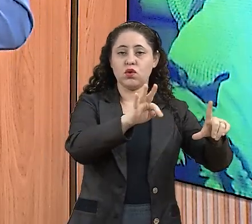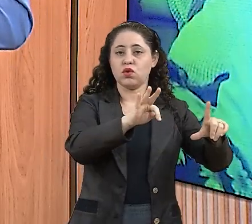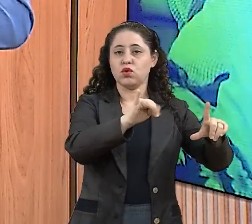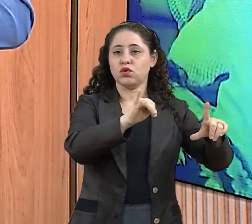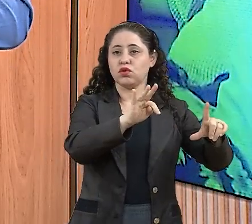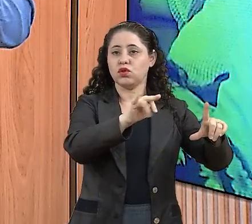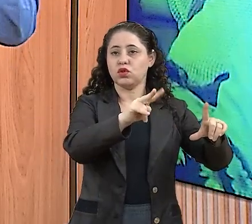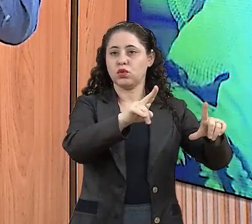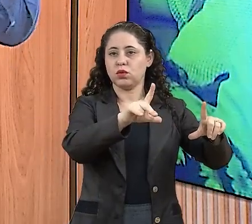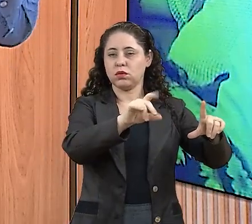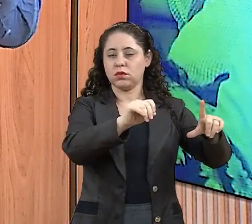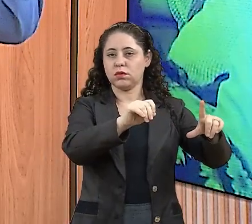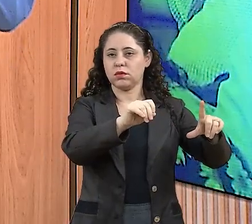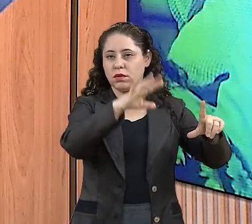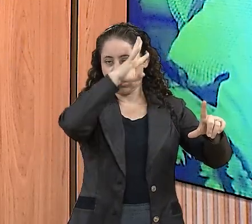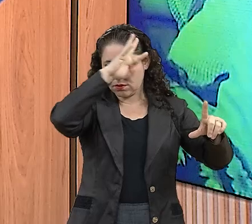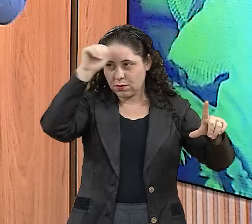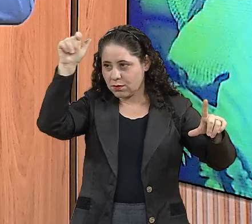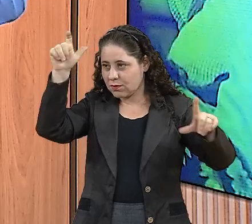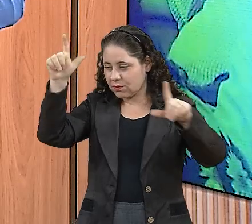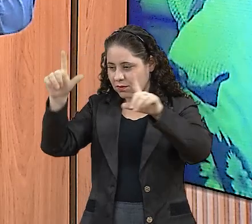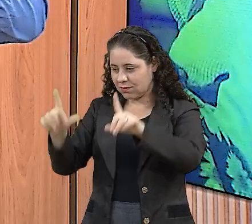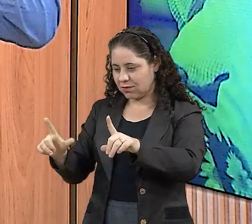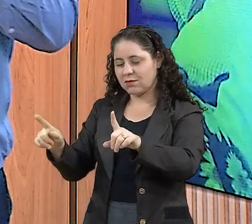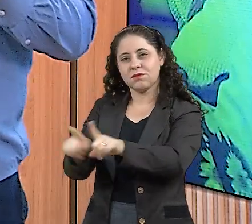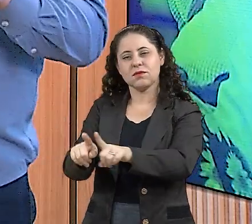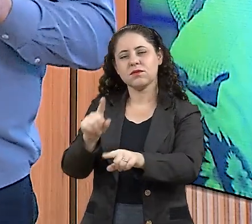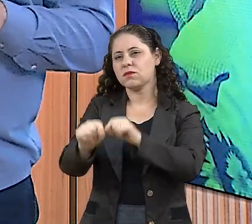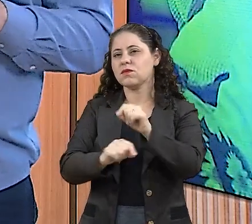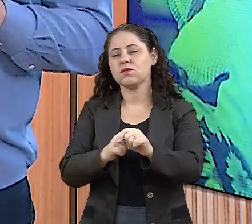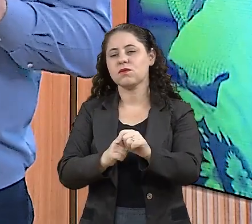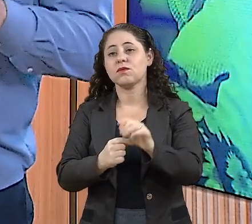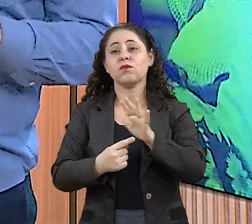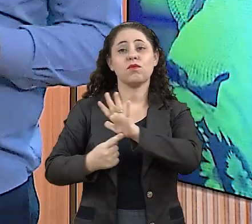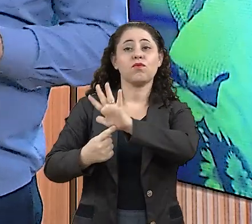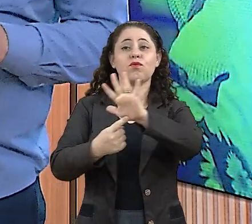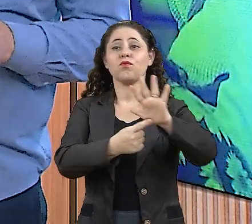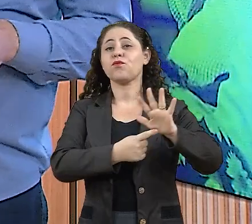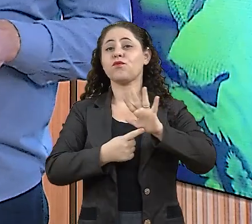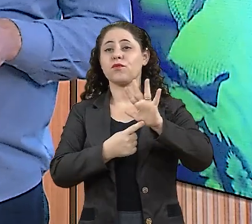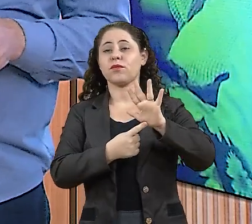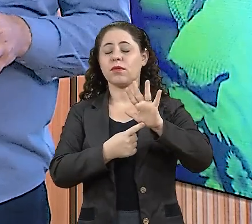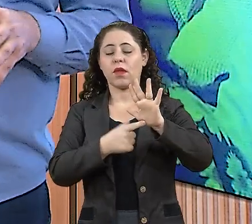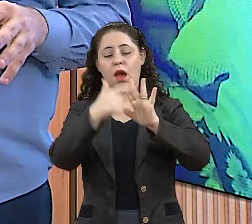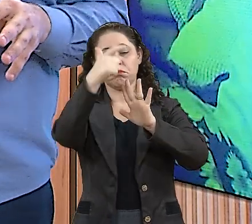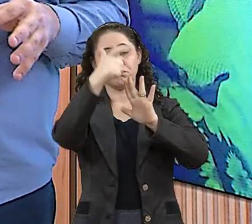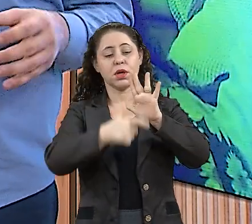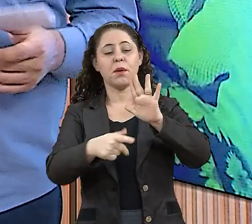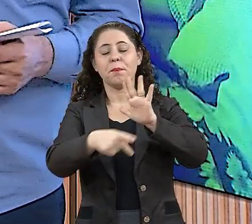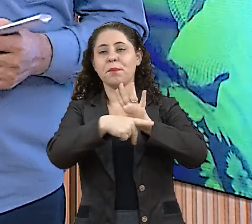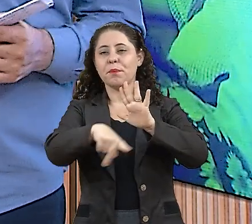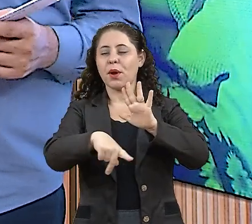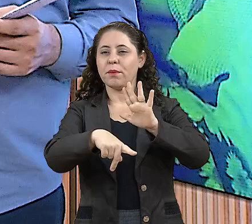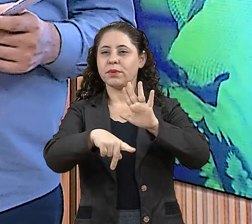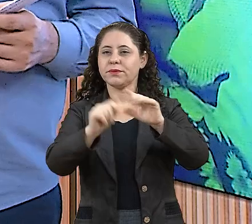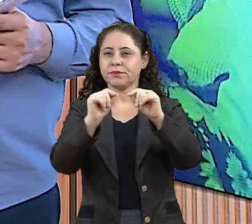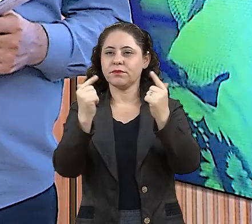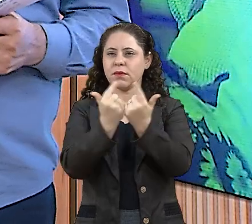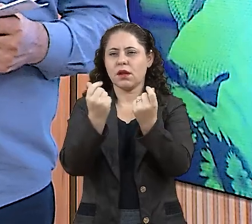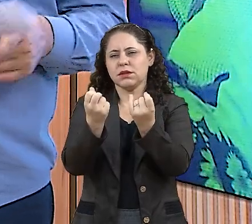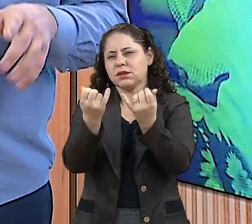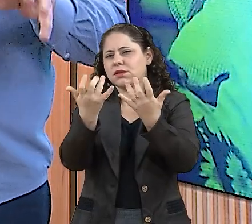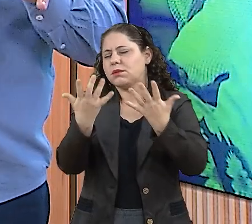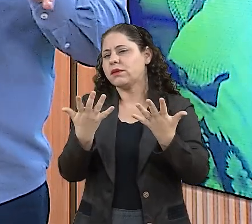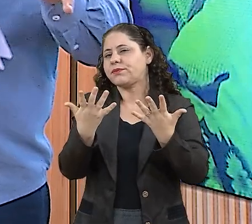uma diferença. Existe uma diferença e a gente vai mostrar aqui para vocês, até com um teor aqui de acervo da Assembleia. Sim. Queria que você explicasse,